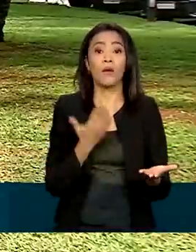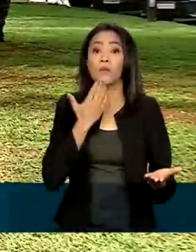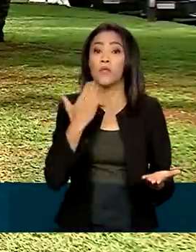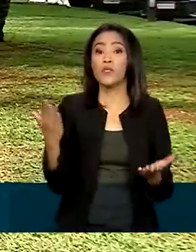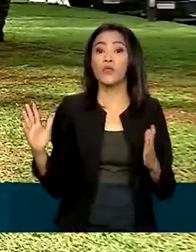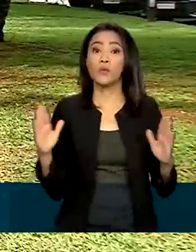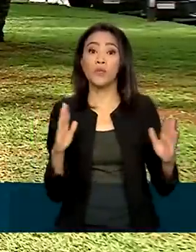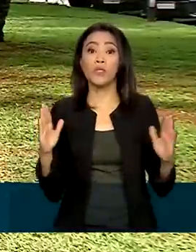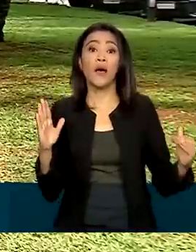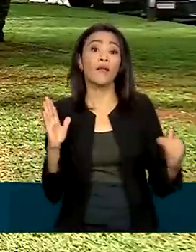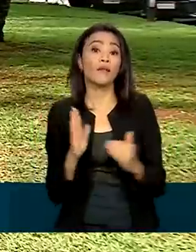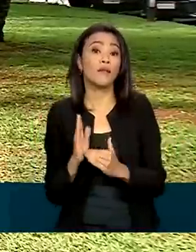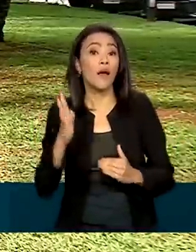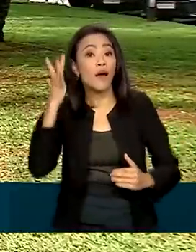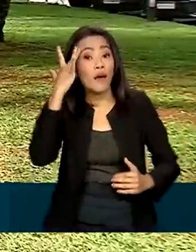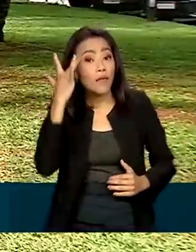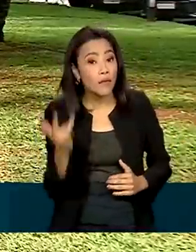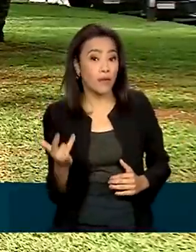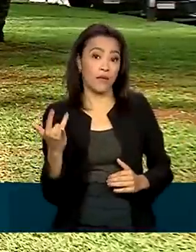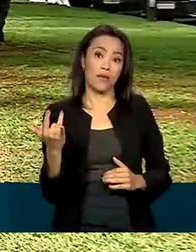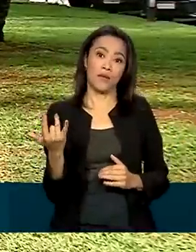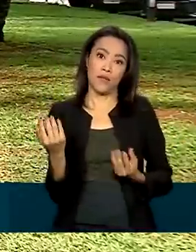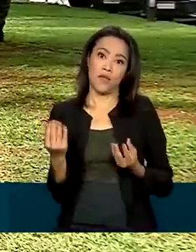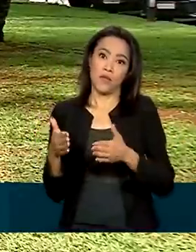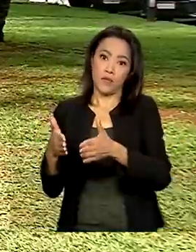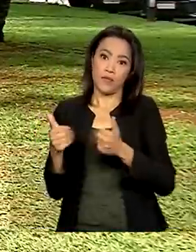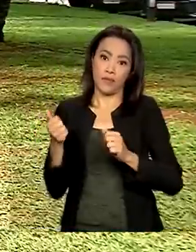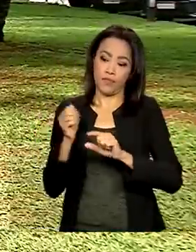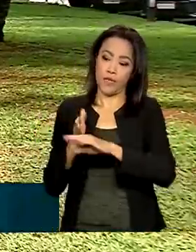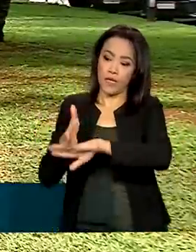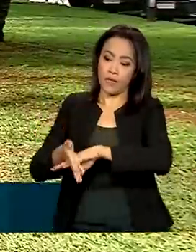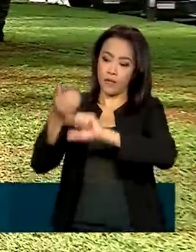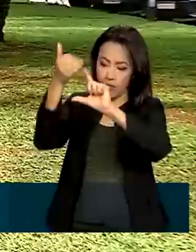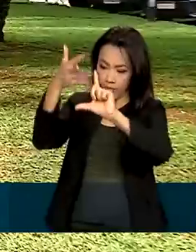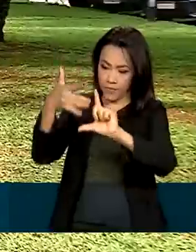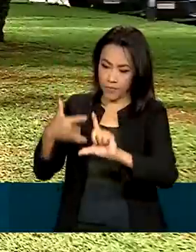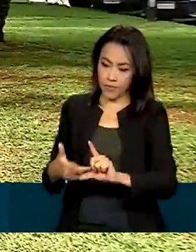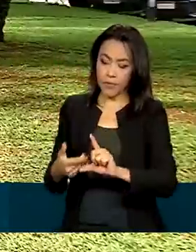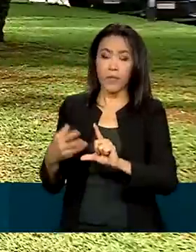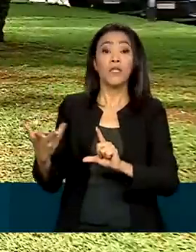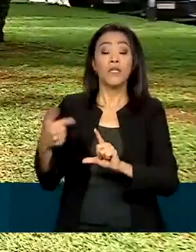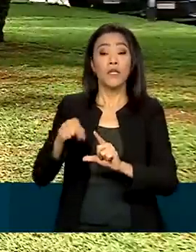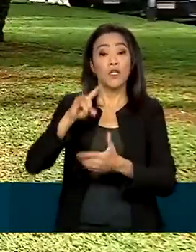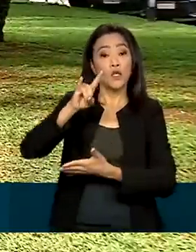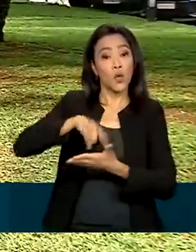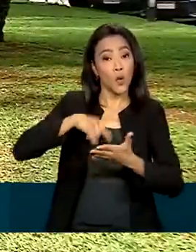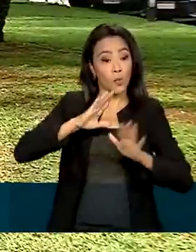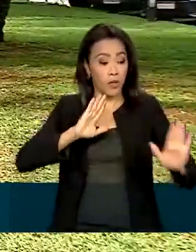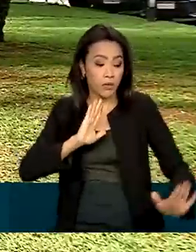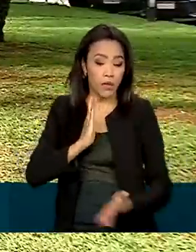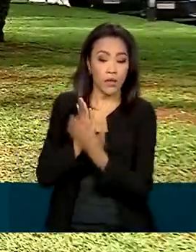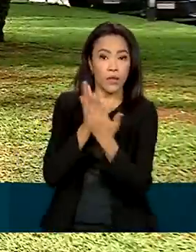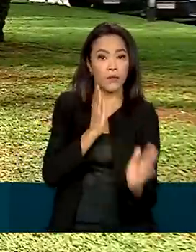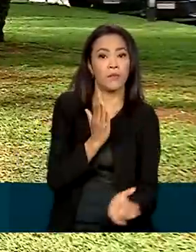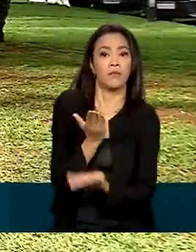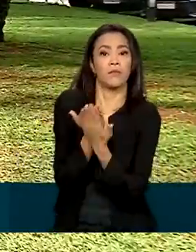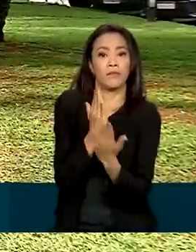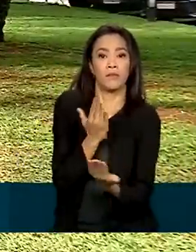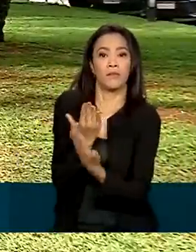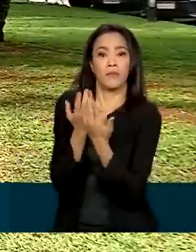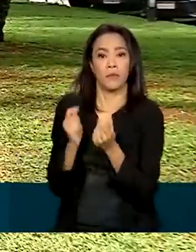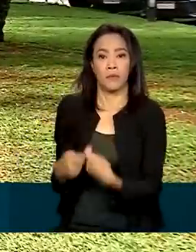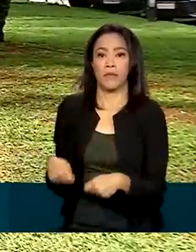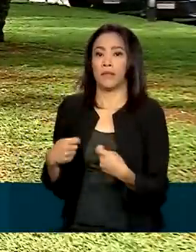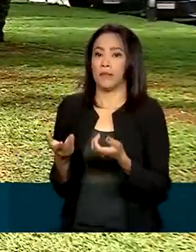no máximo até amanhã na página do participante com os devidos documentos comprobatórios. A data de reaplicação do